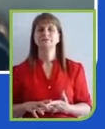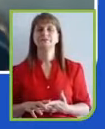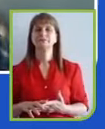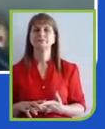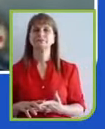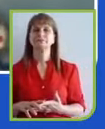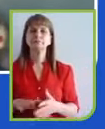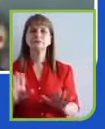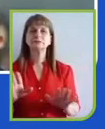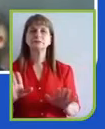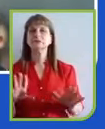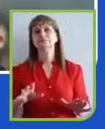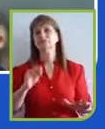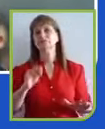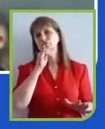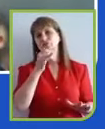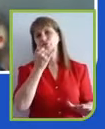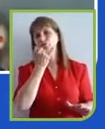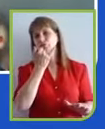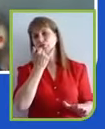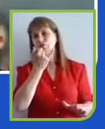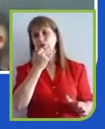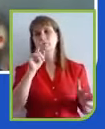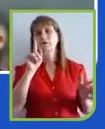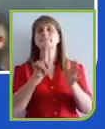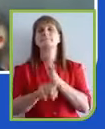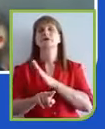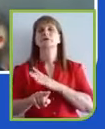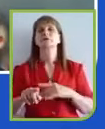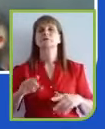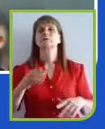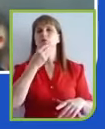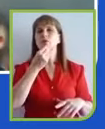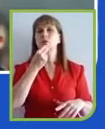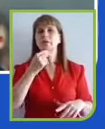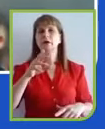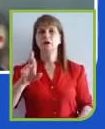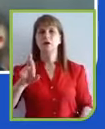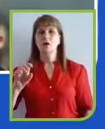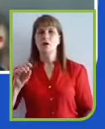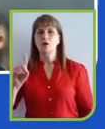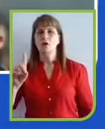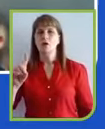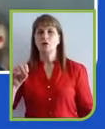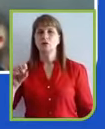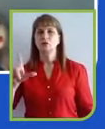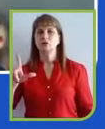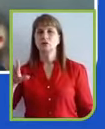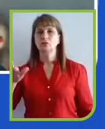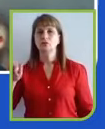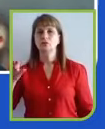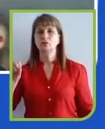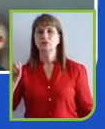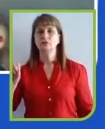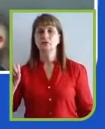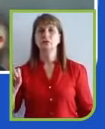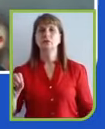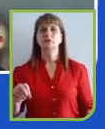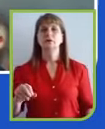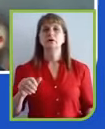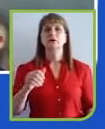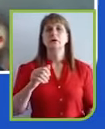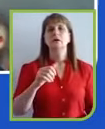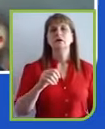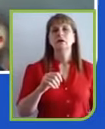e acho que é o cara melhor para responder a essa questão da Alessandra Silva Vasconcelos, que é sobre